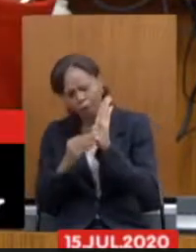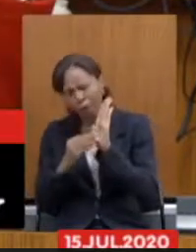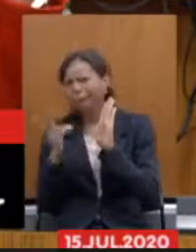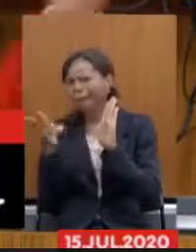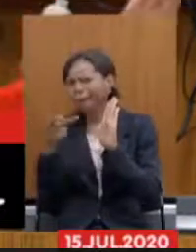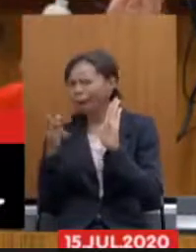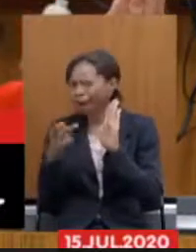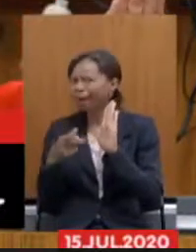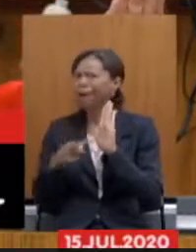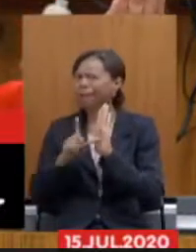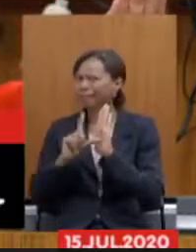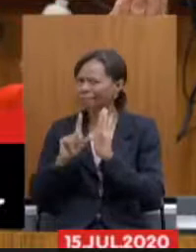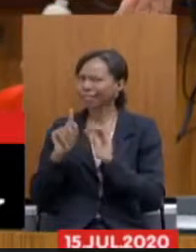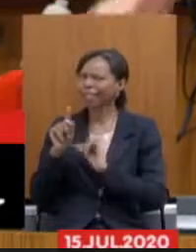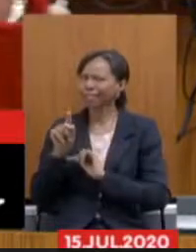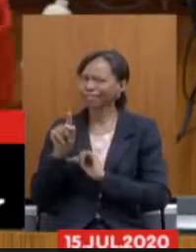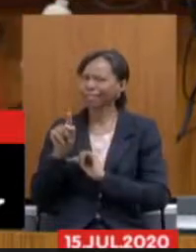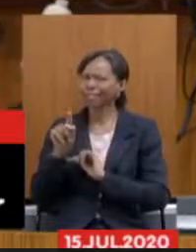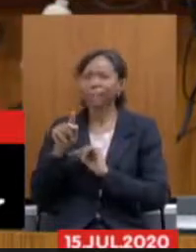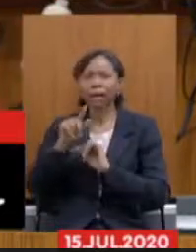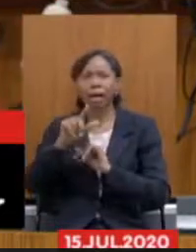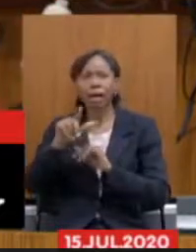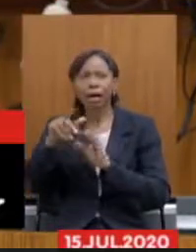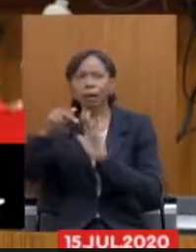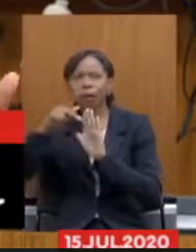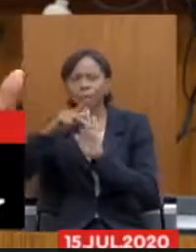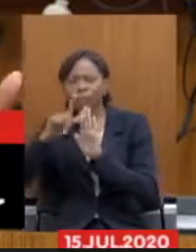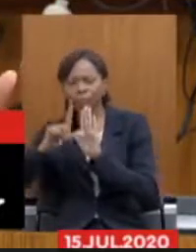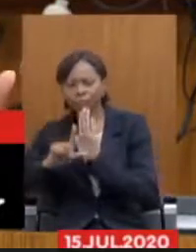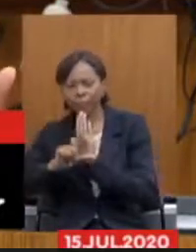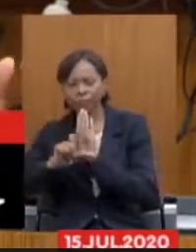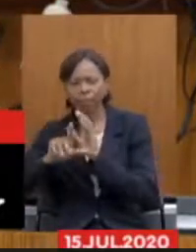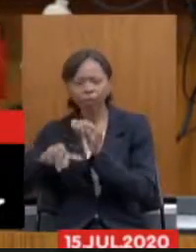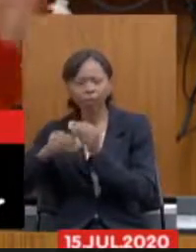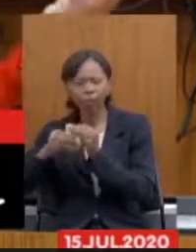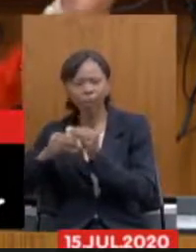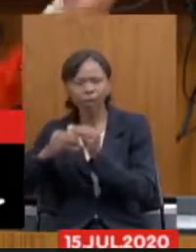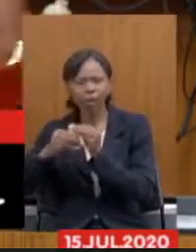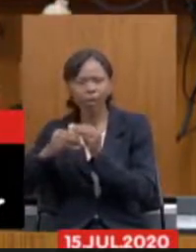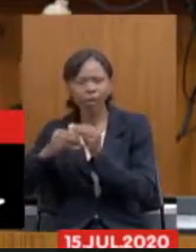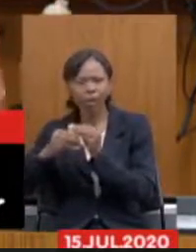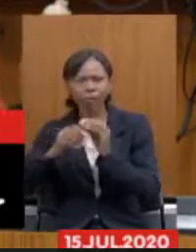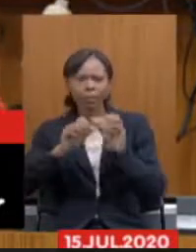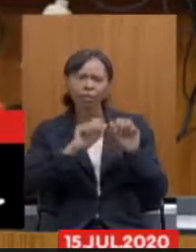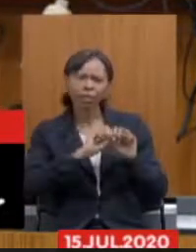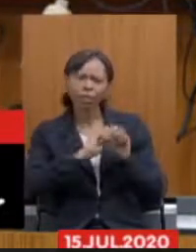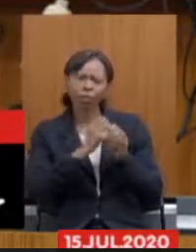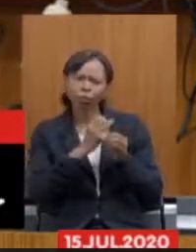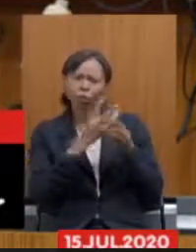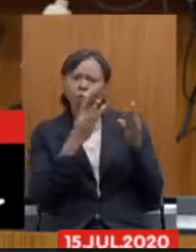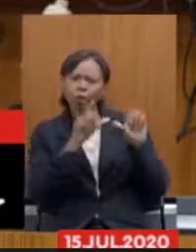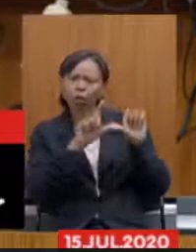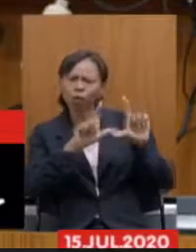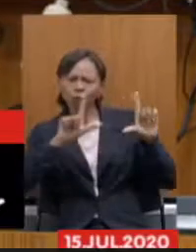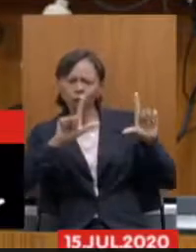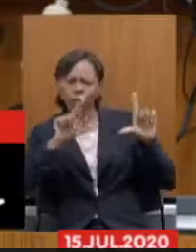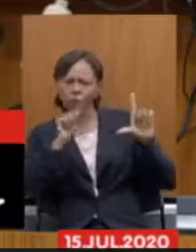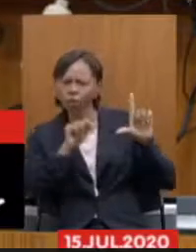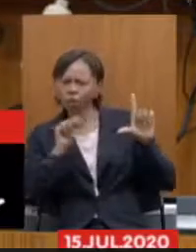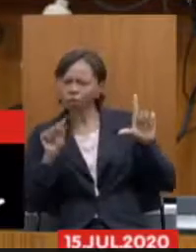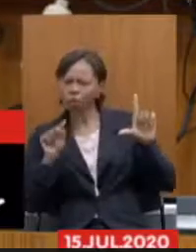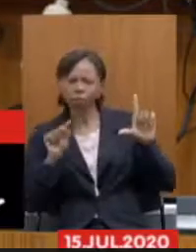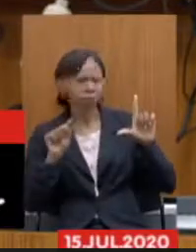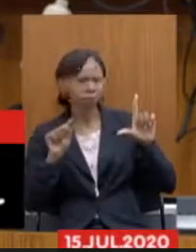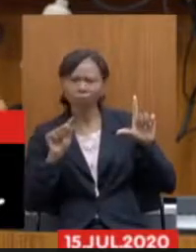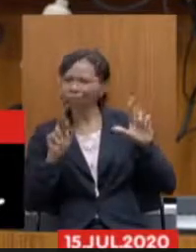pega projeto de lei complementar e você pega o powerpoint eles não diziam a mesma coisa eu inclusive passei a publicar